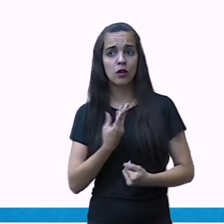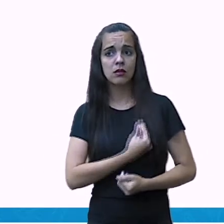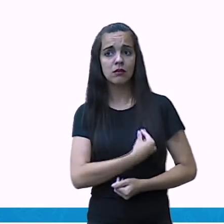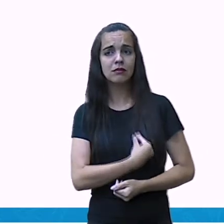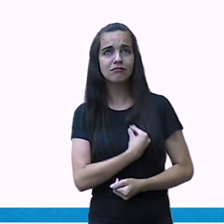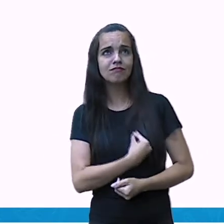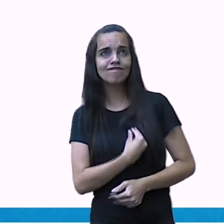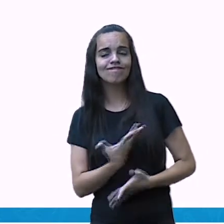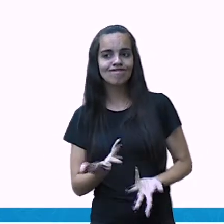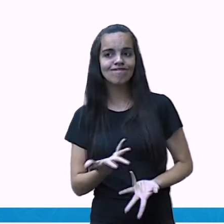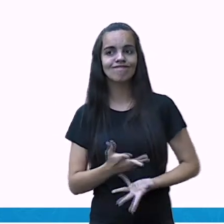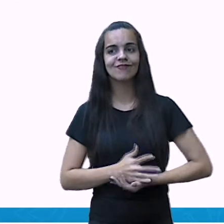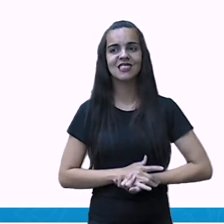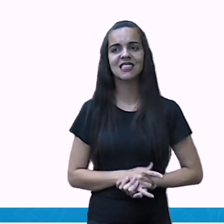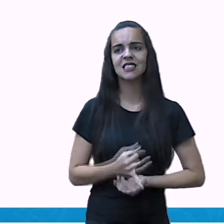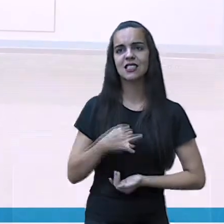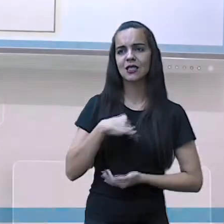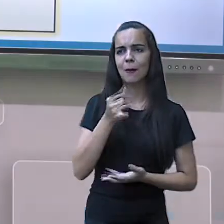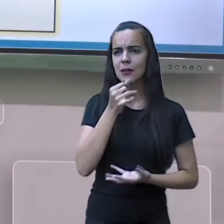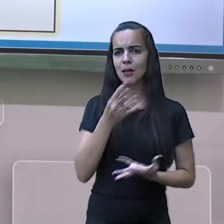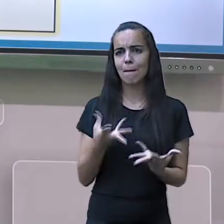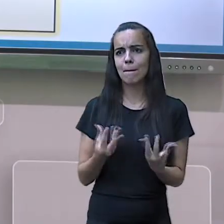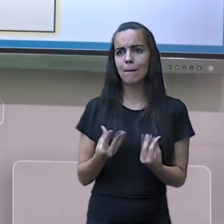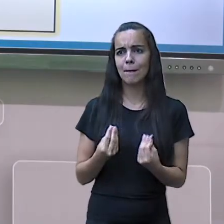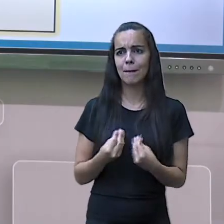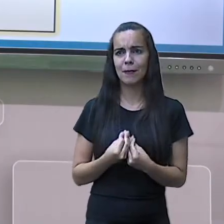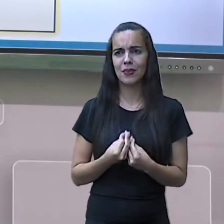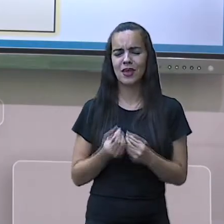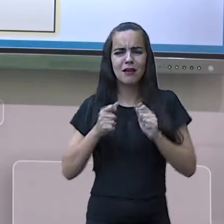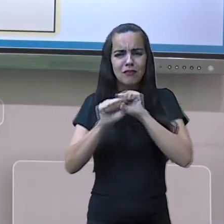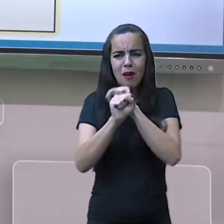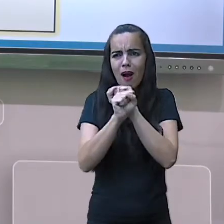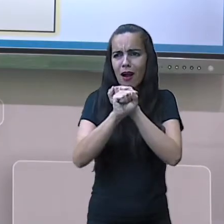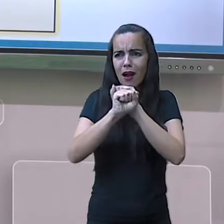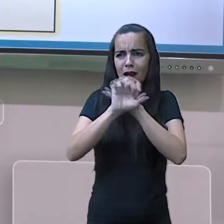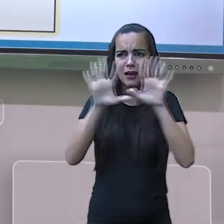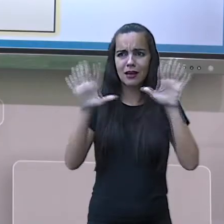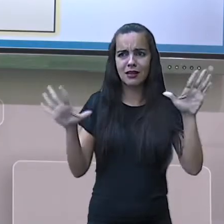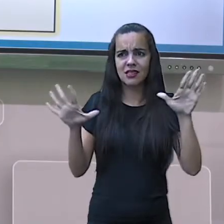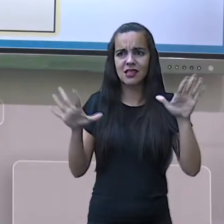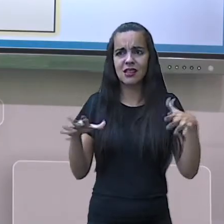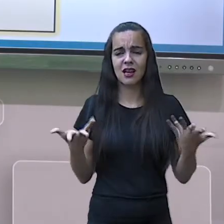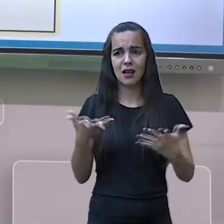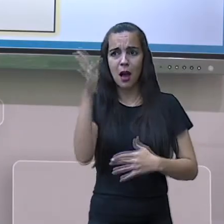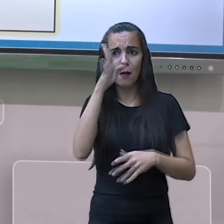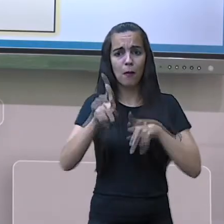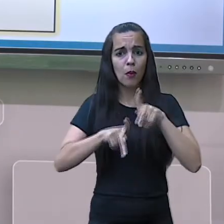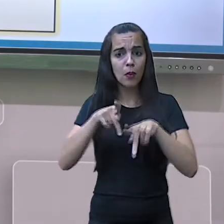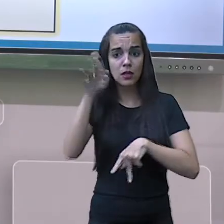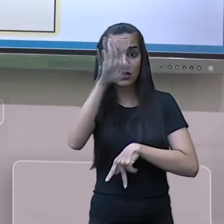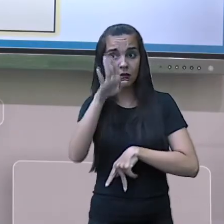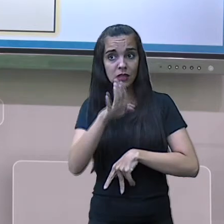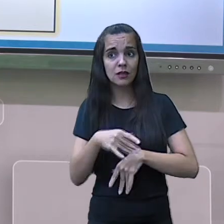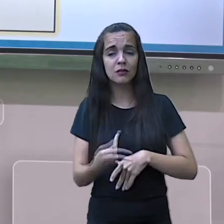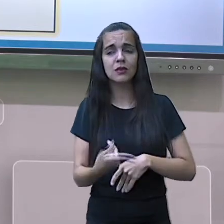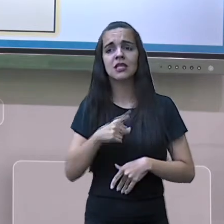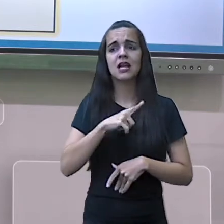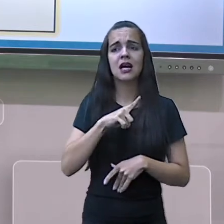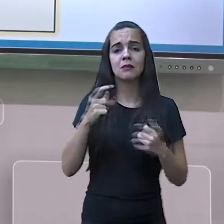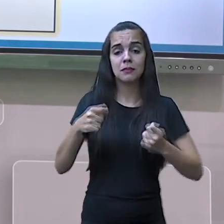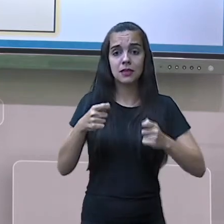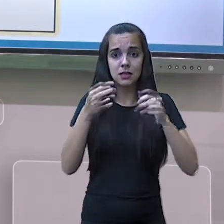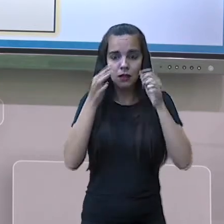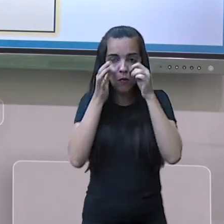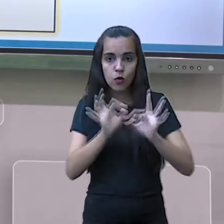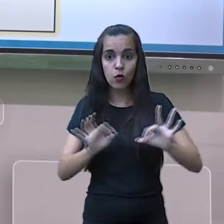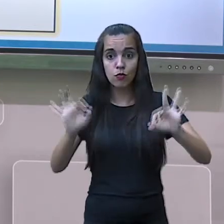muito claro para a população brasileira que nós precisamos de um olhar